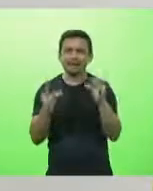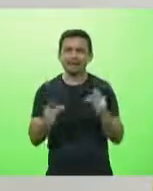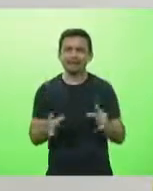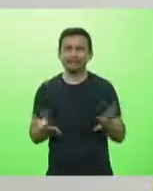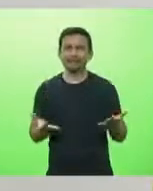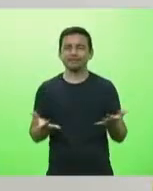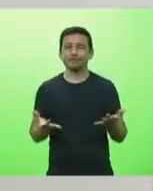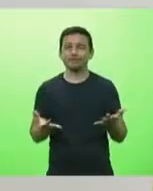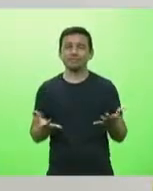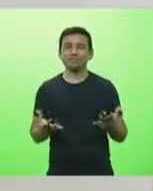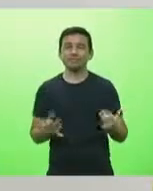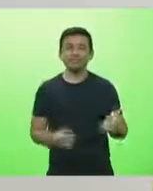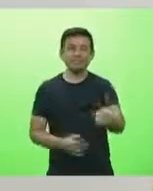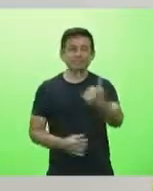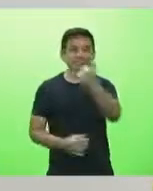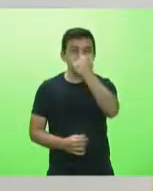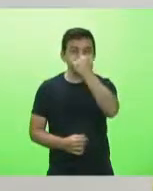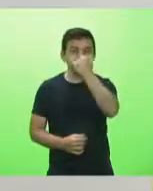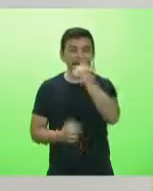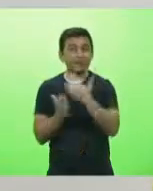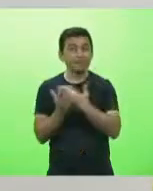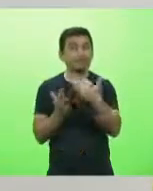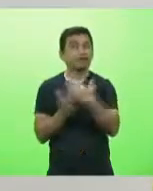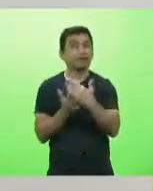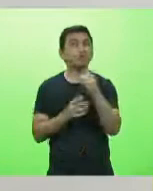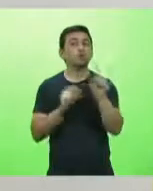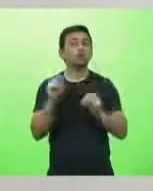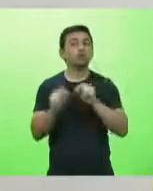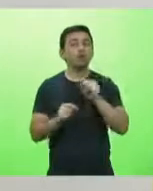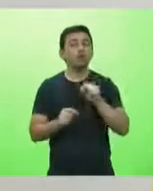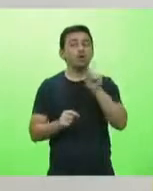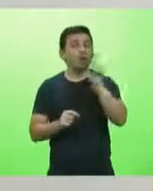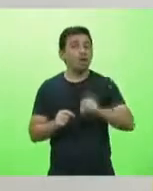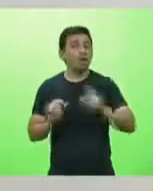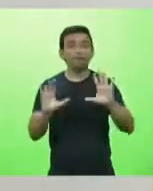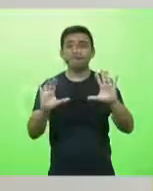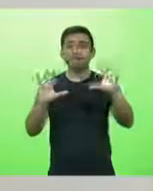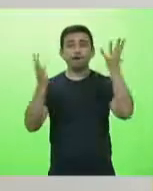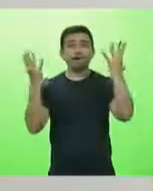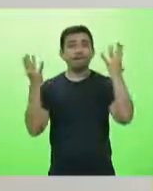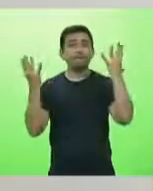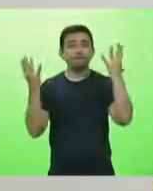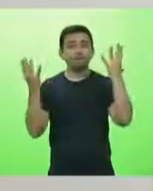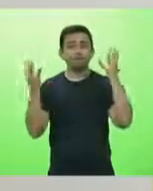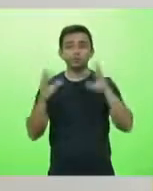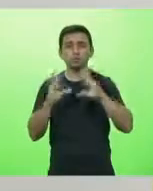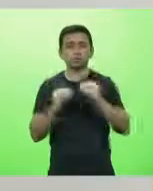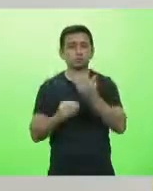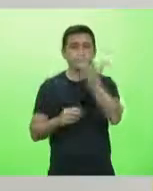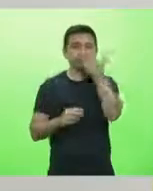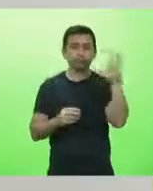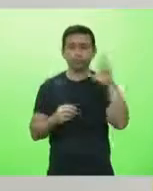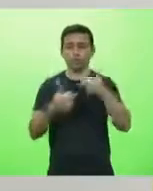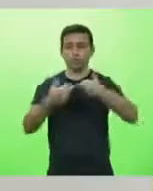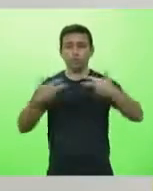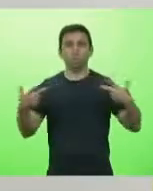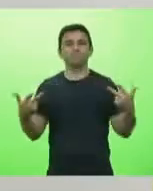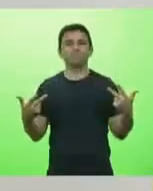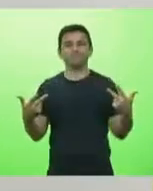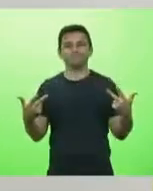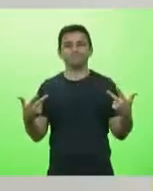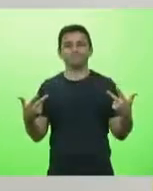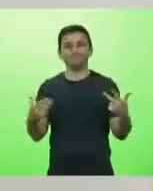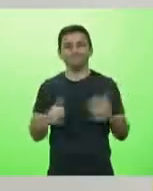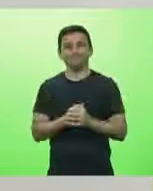ferrou nós foram as festas de carnaval. Eu publiquei no